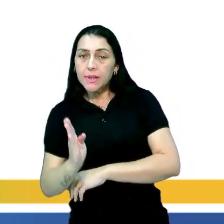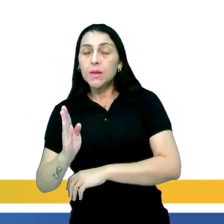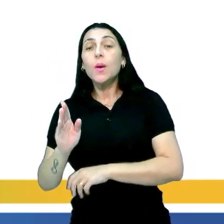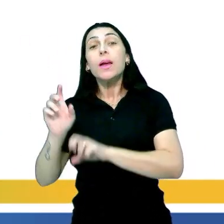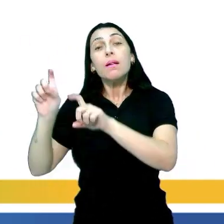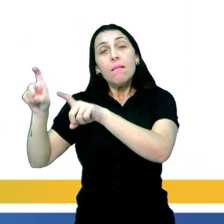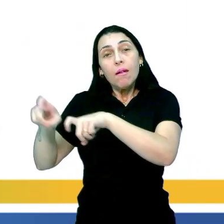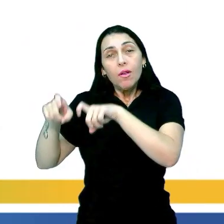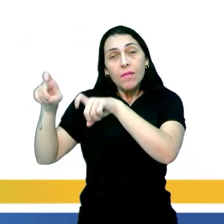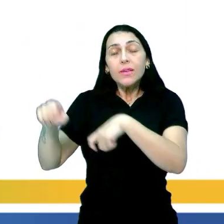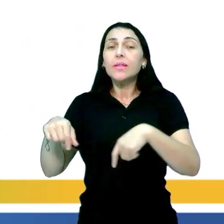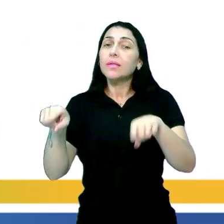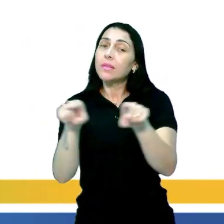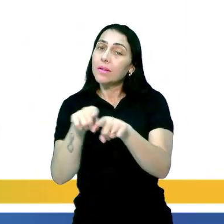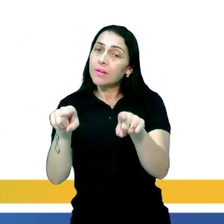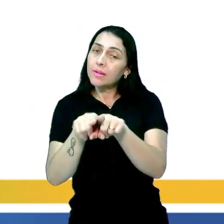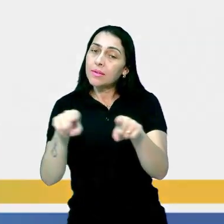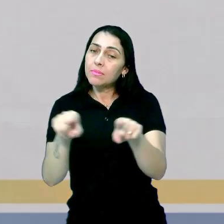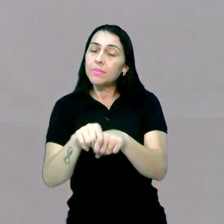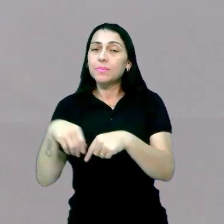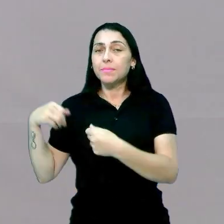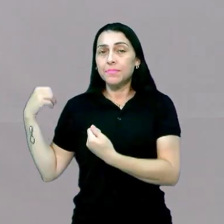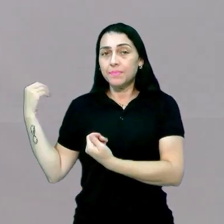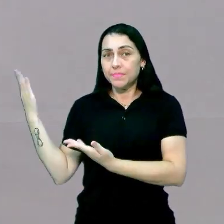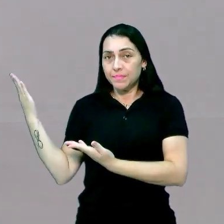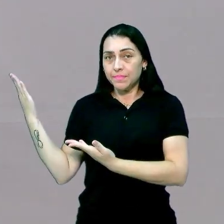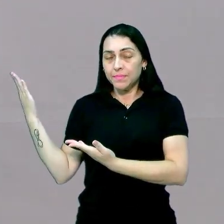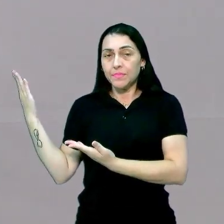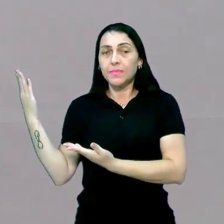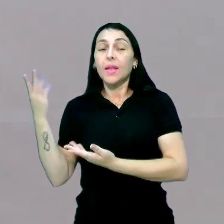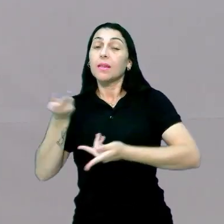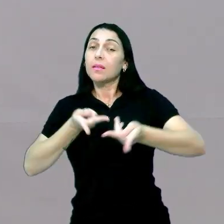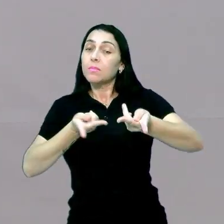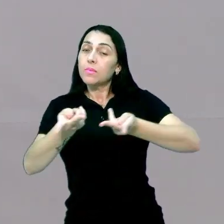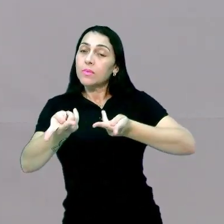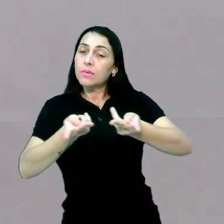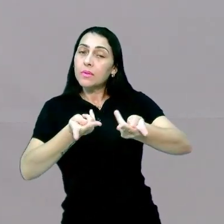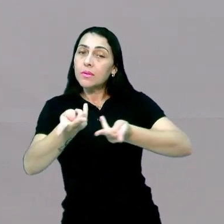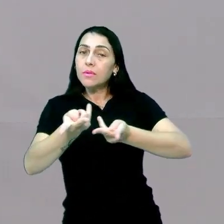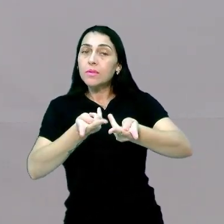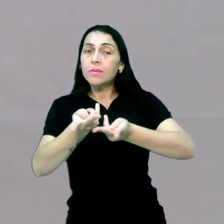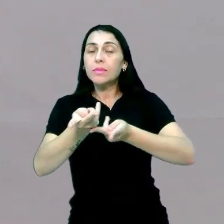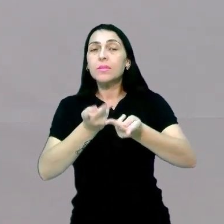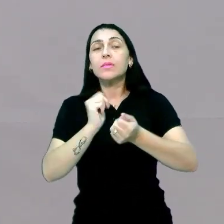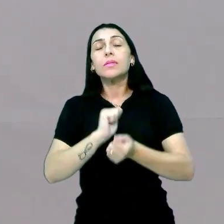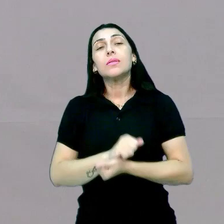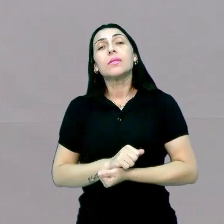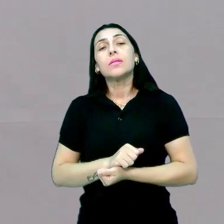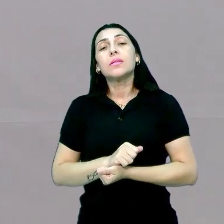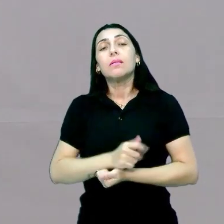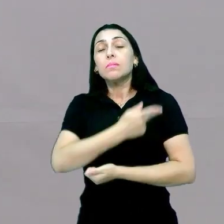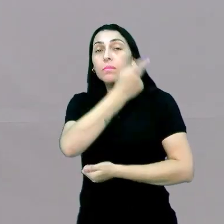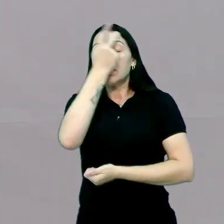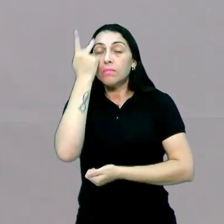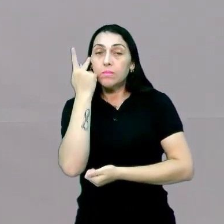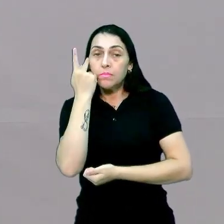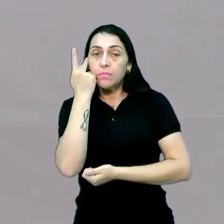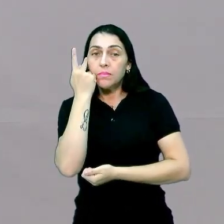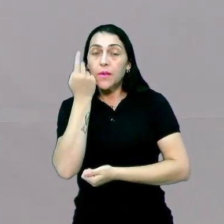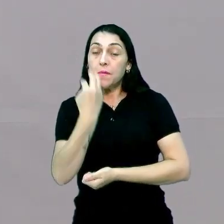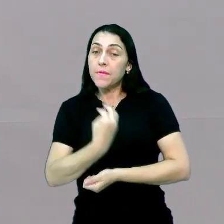Brasil e a Fazenda. Geralmente, esses programas são aqueles que a pessoa